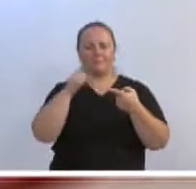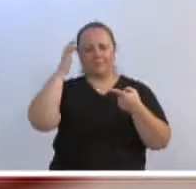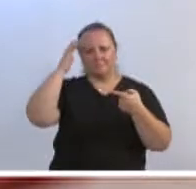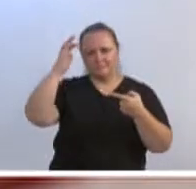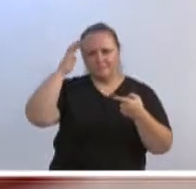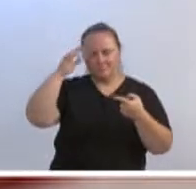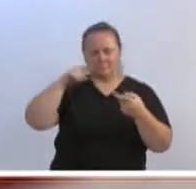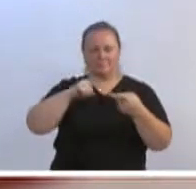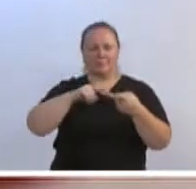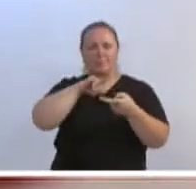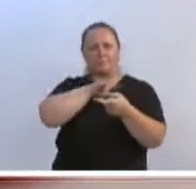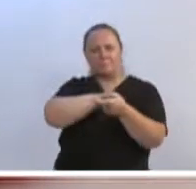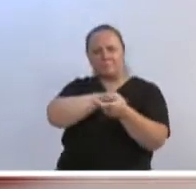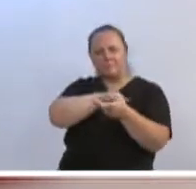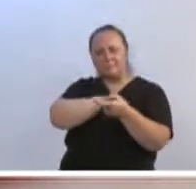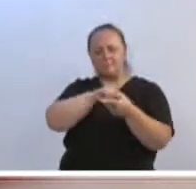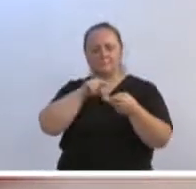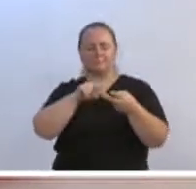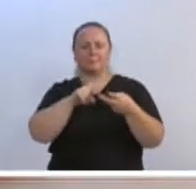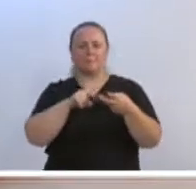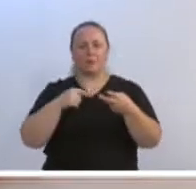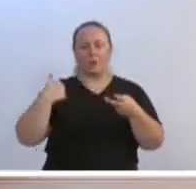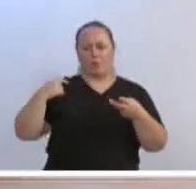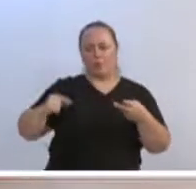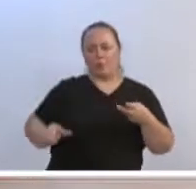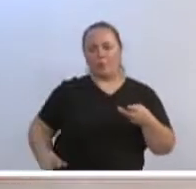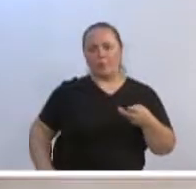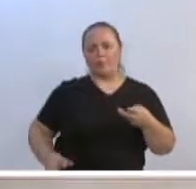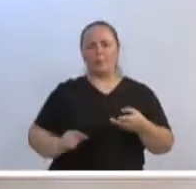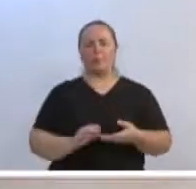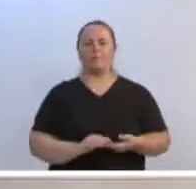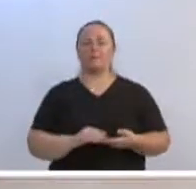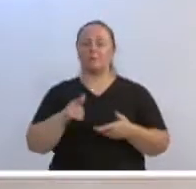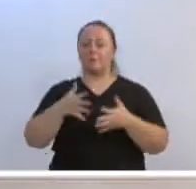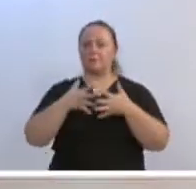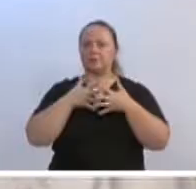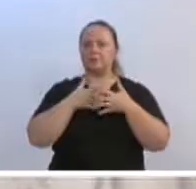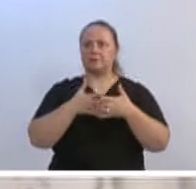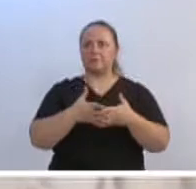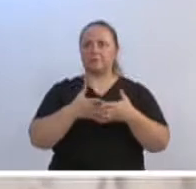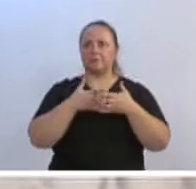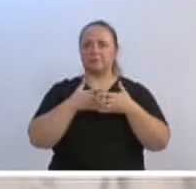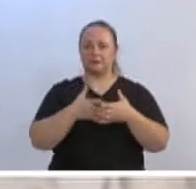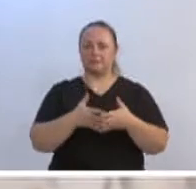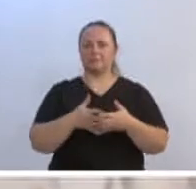neurogênica, intestino neurogênico. Então, é uma patologia bem complexa.